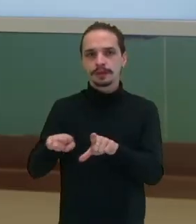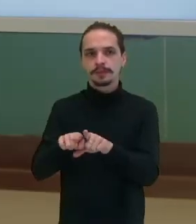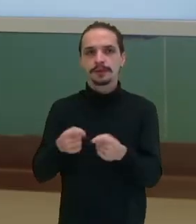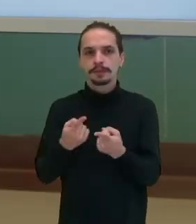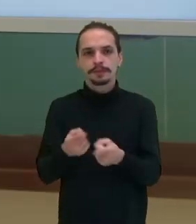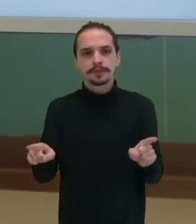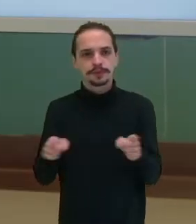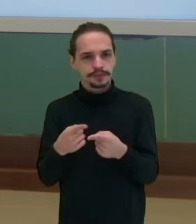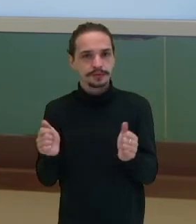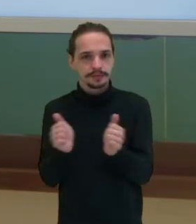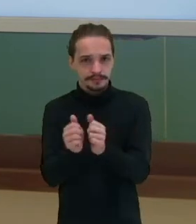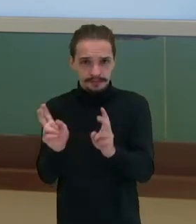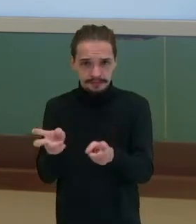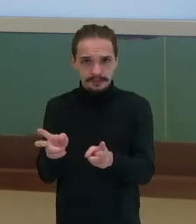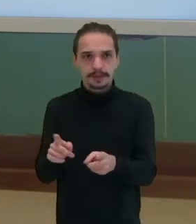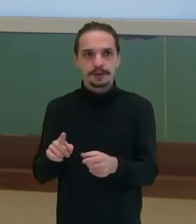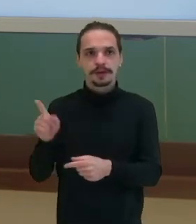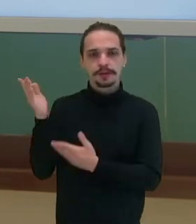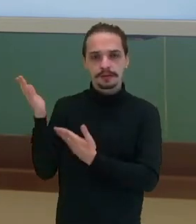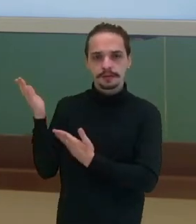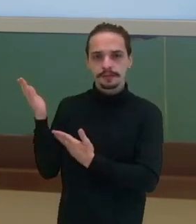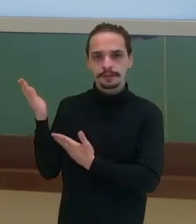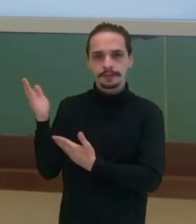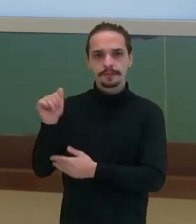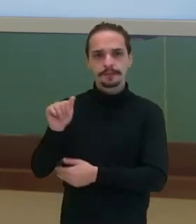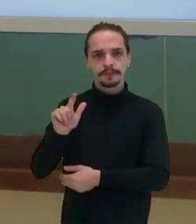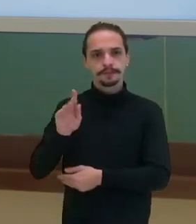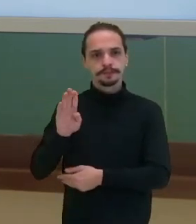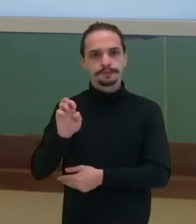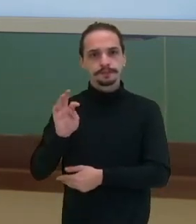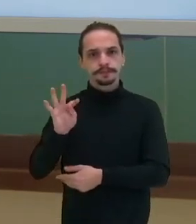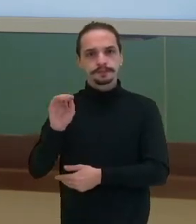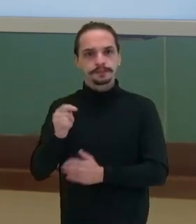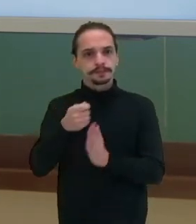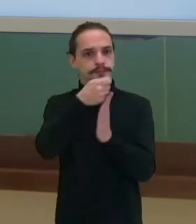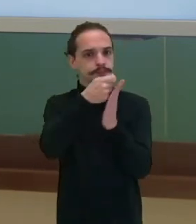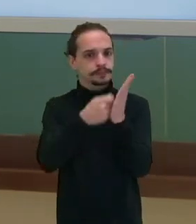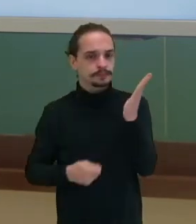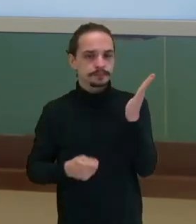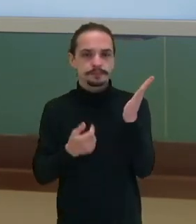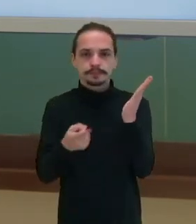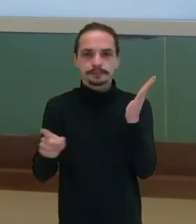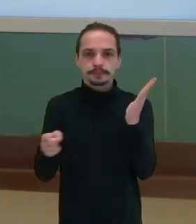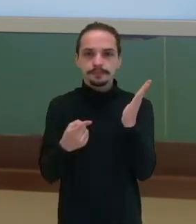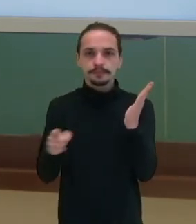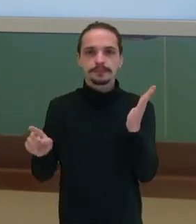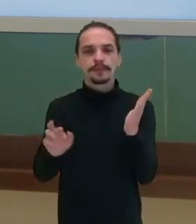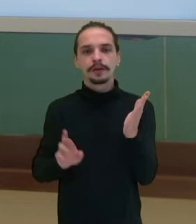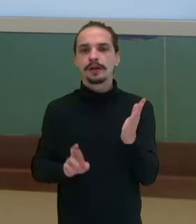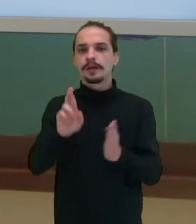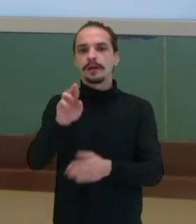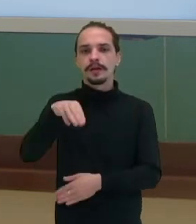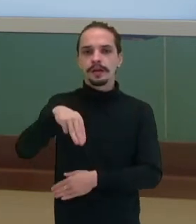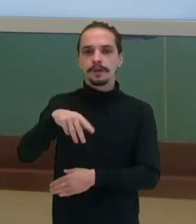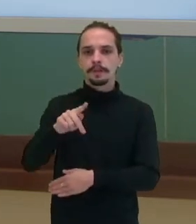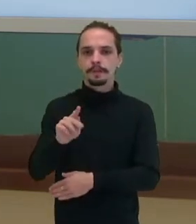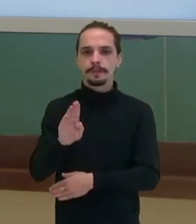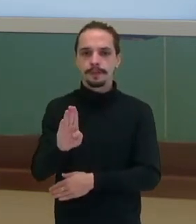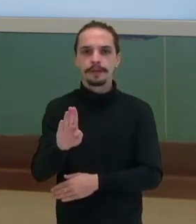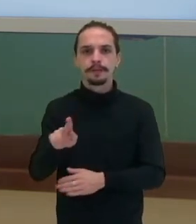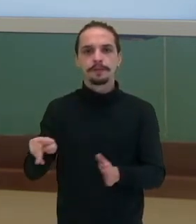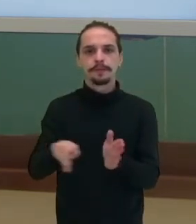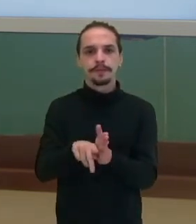de apreciar foi o Alberto Ribeiro, né? Grande compositor também, representante da nossa MPB, da nossa música popular